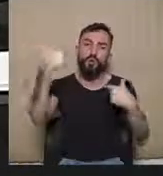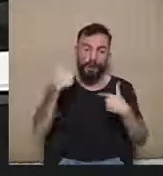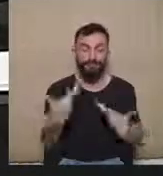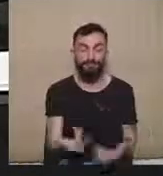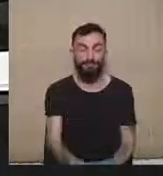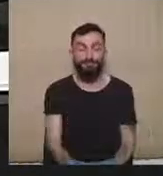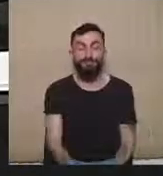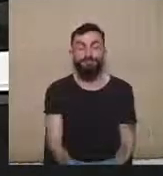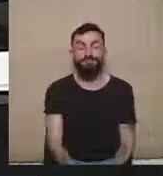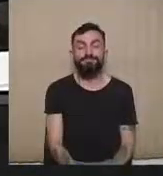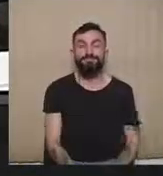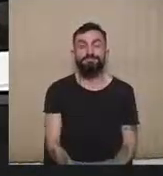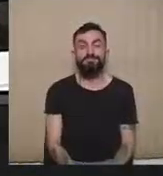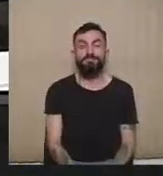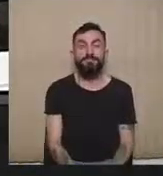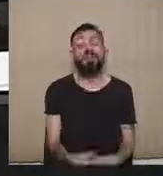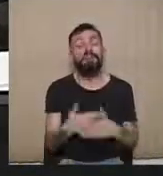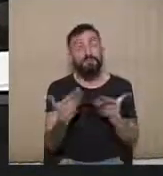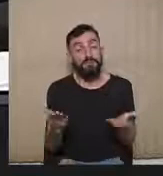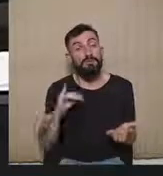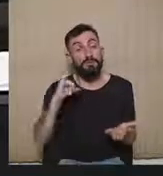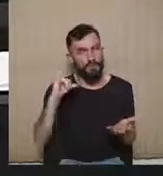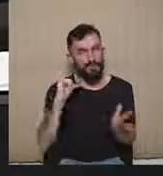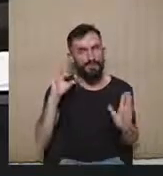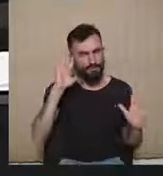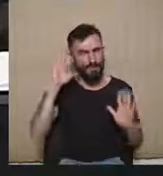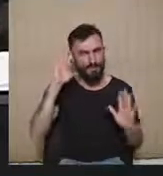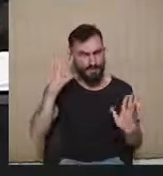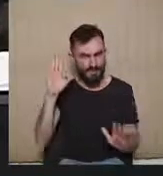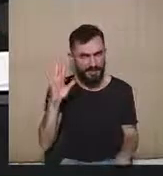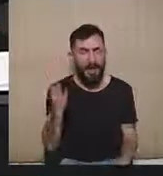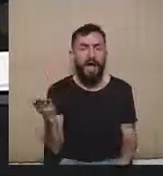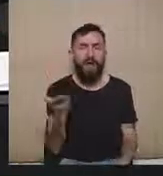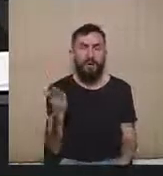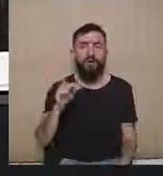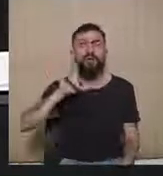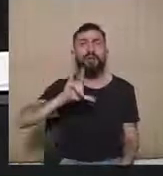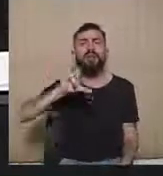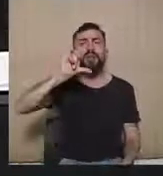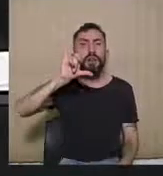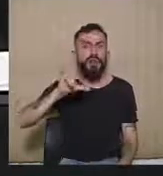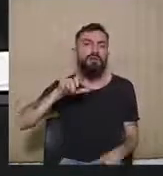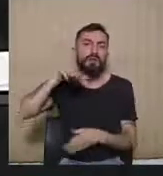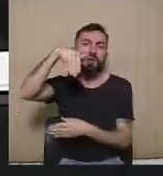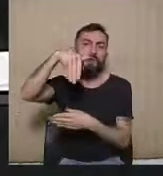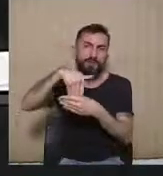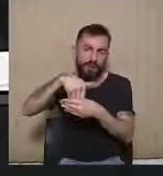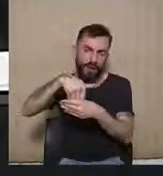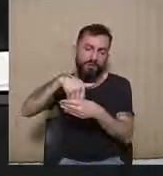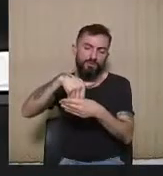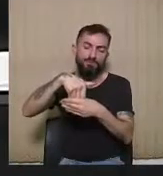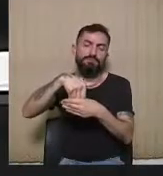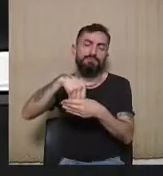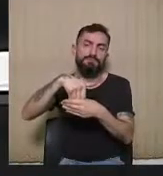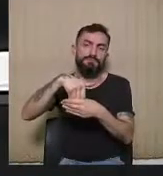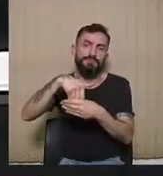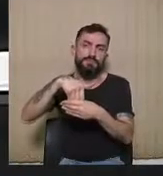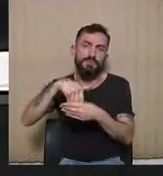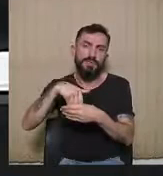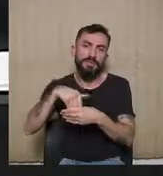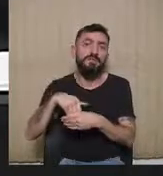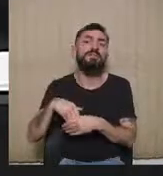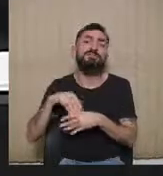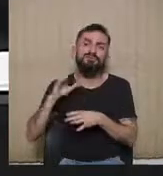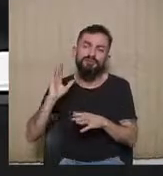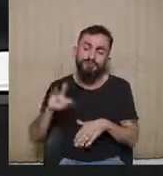Então, gente deve se perguntar, será que esse direito eleitoral que ele vem aí premido pelo tempo,